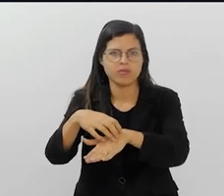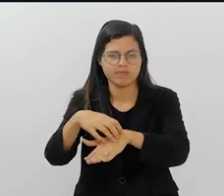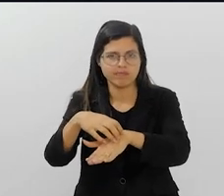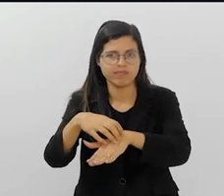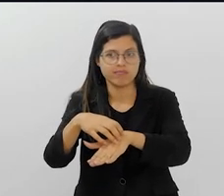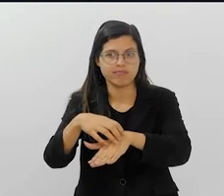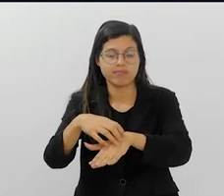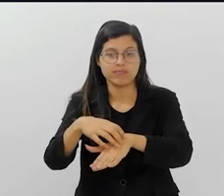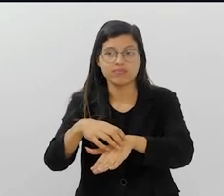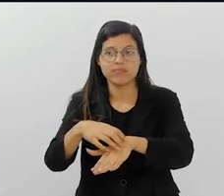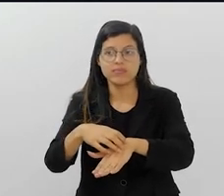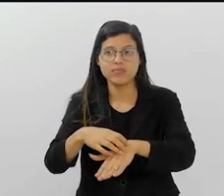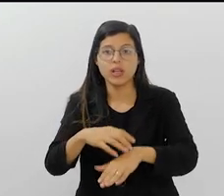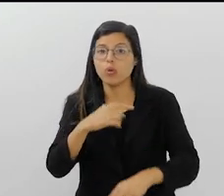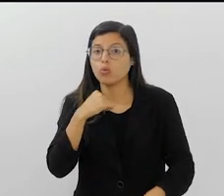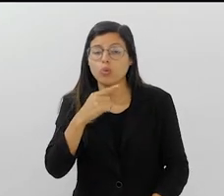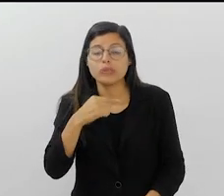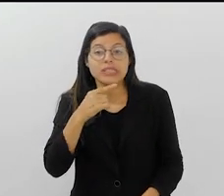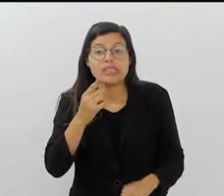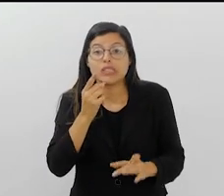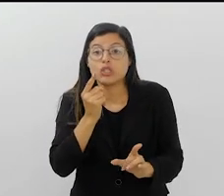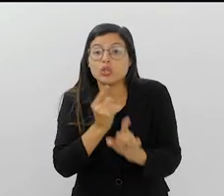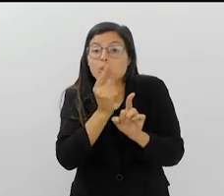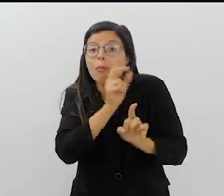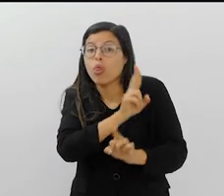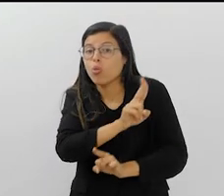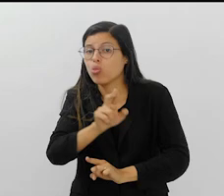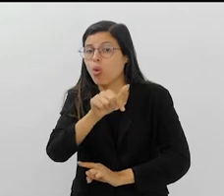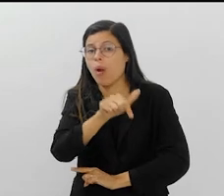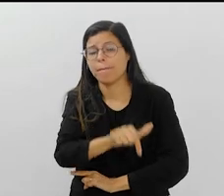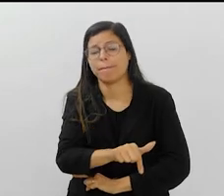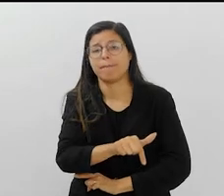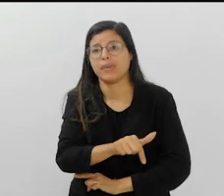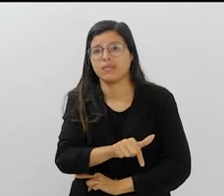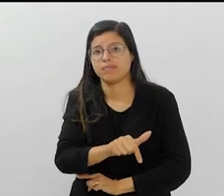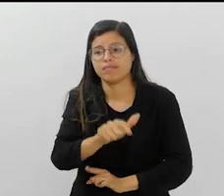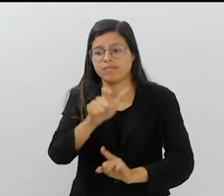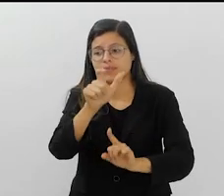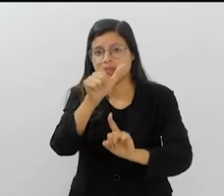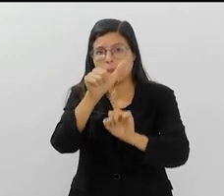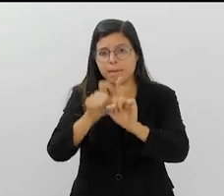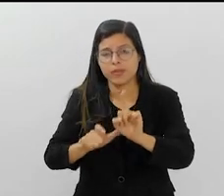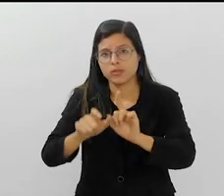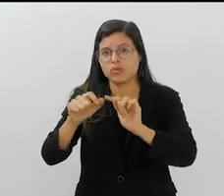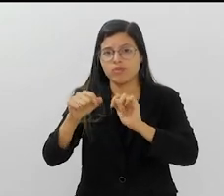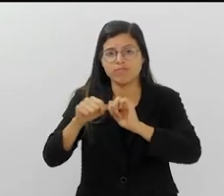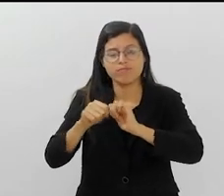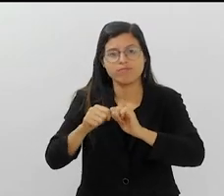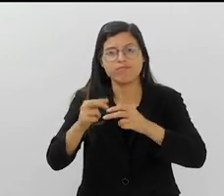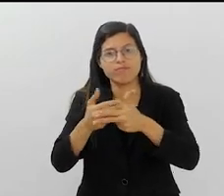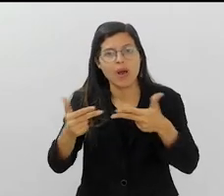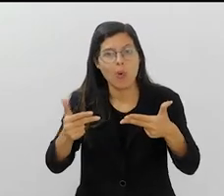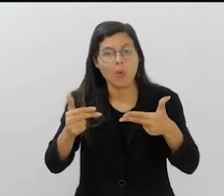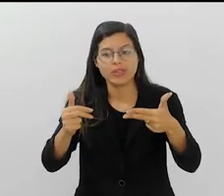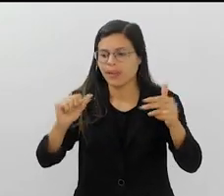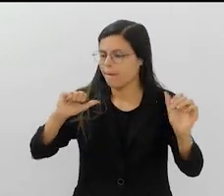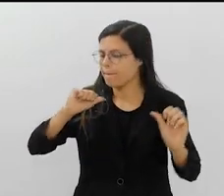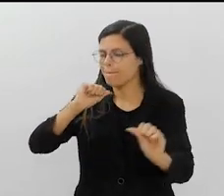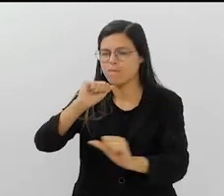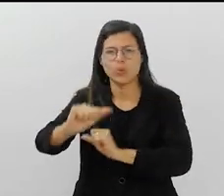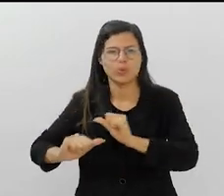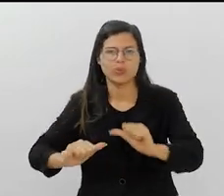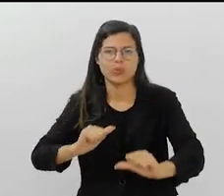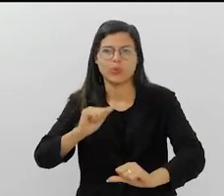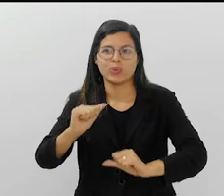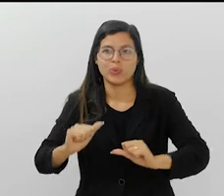carro. Eu não consegui descobrir nenhum nome de batismo dessa pessoa que fez uma coisa revolucionária para carnaval,